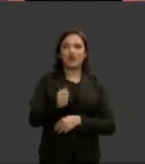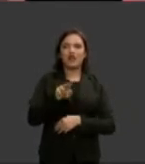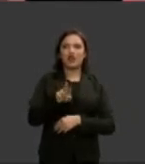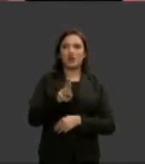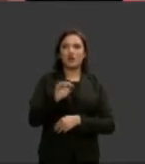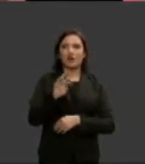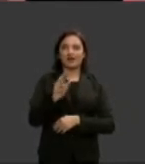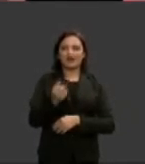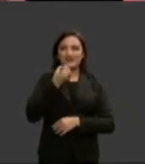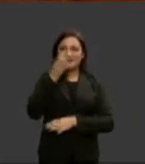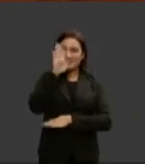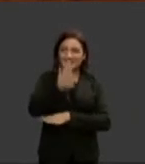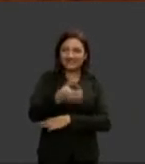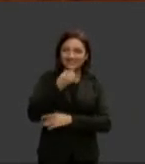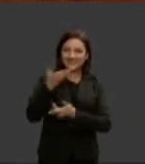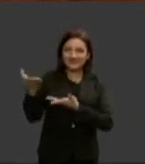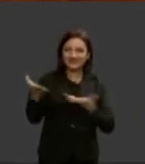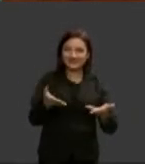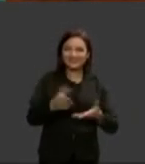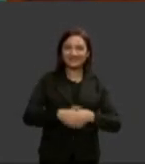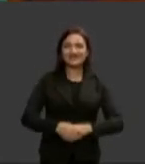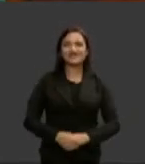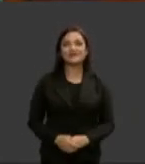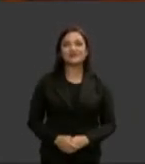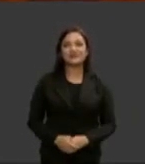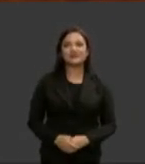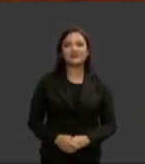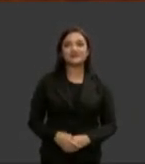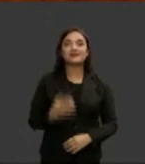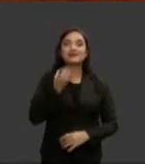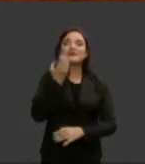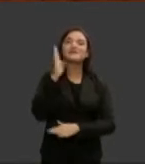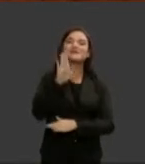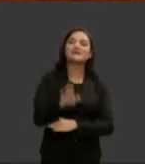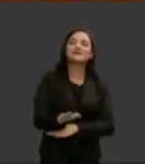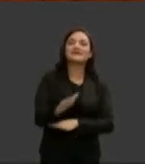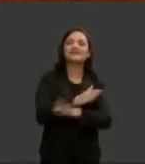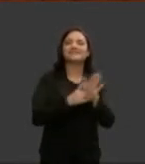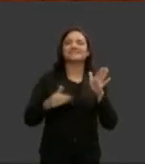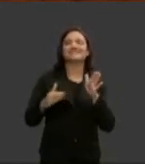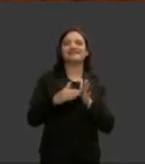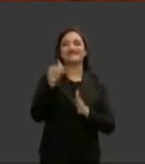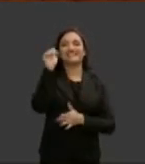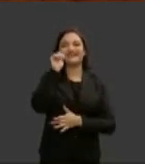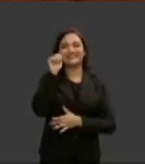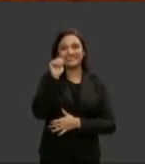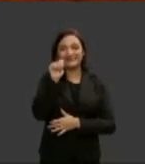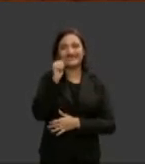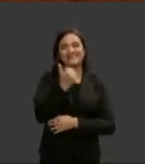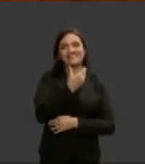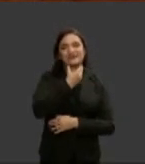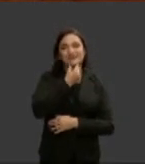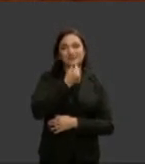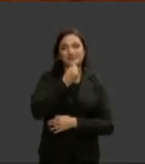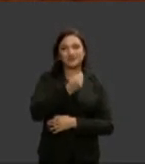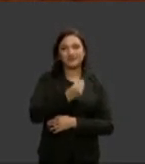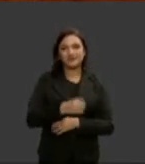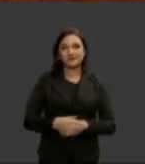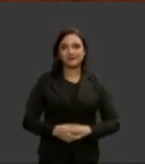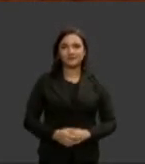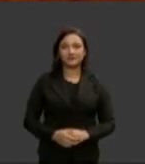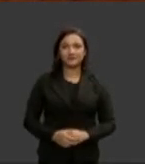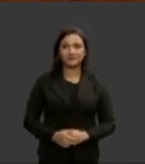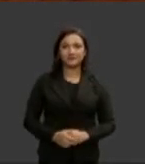bem-vinda Boa tarde Boa tarde a todas e a todos eu